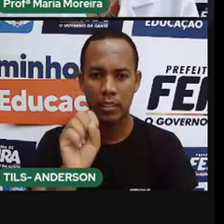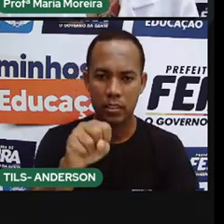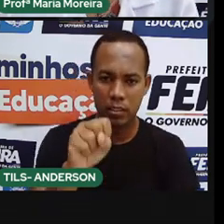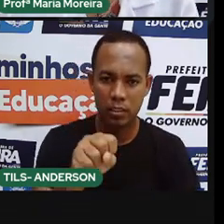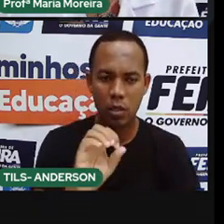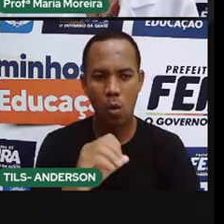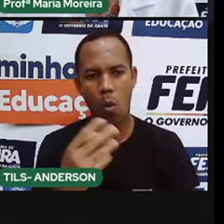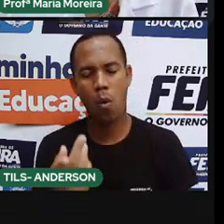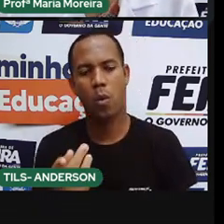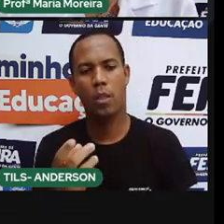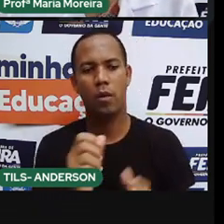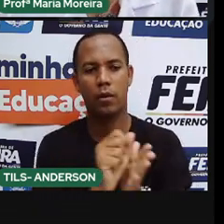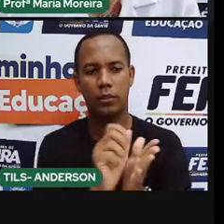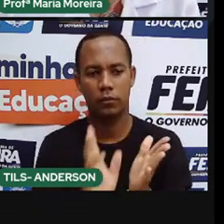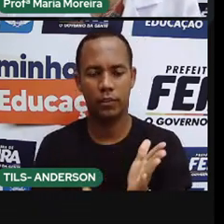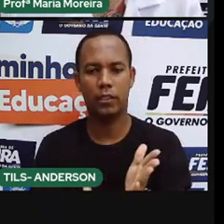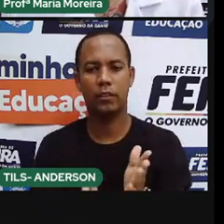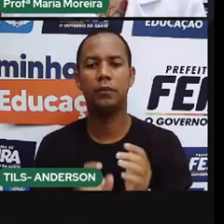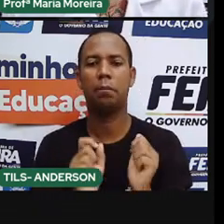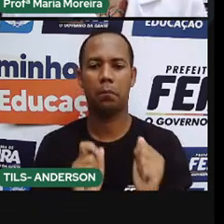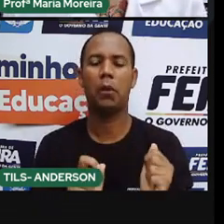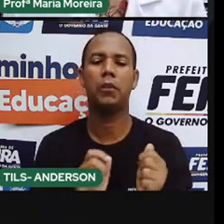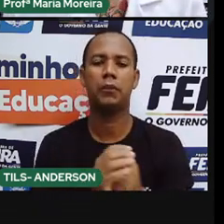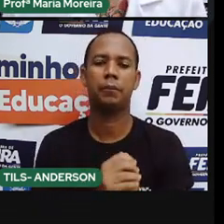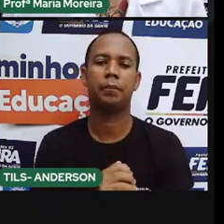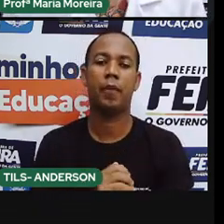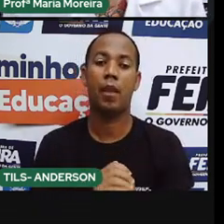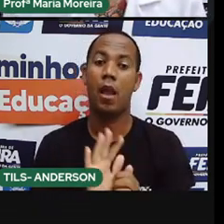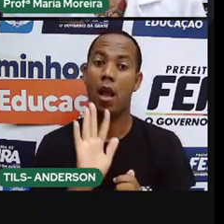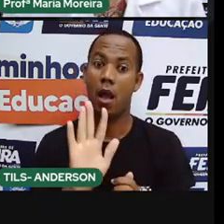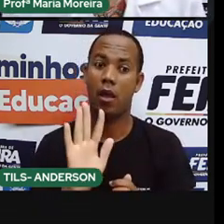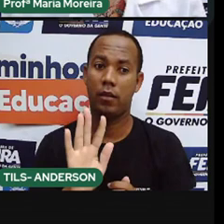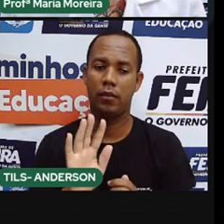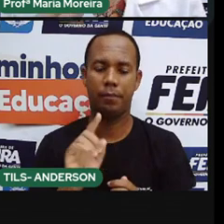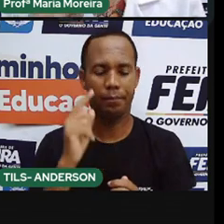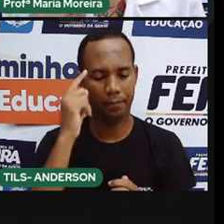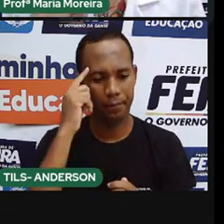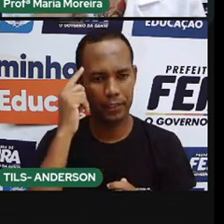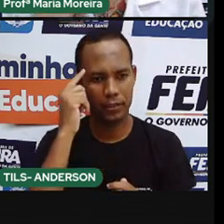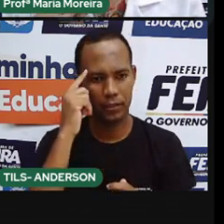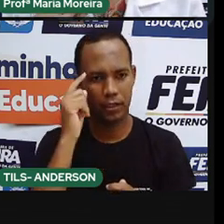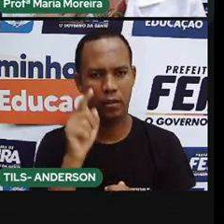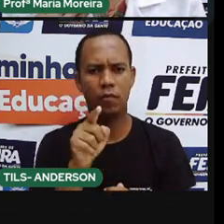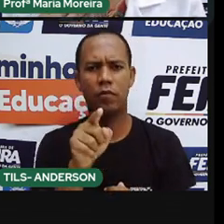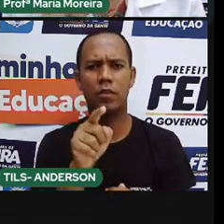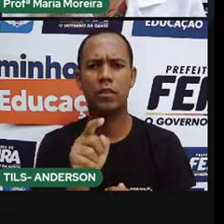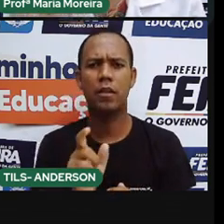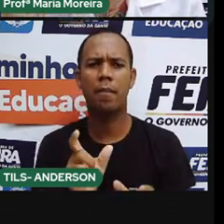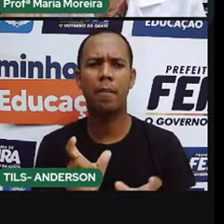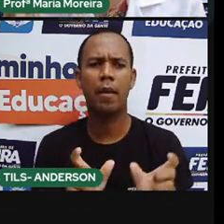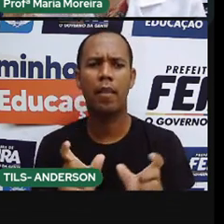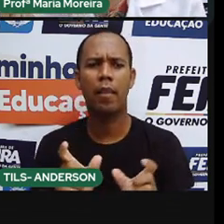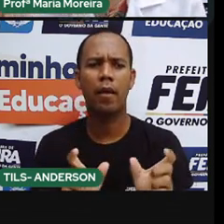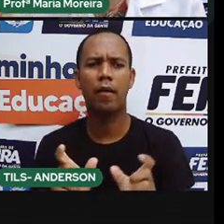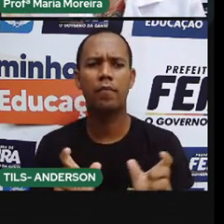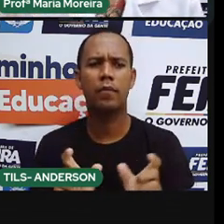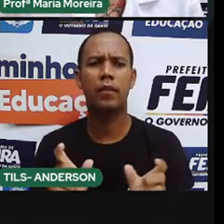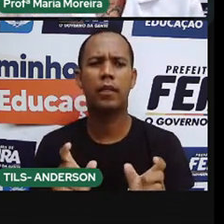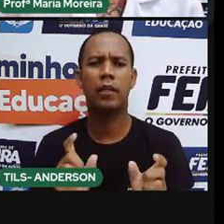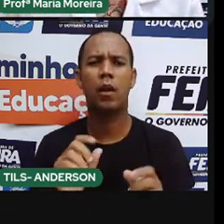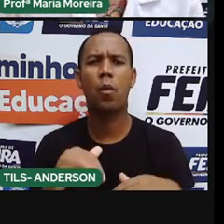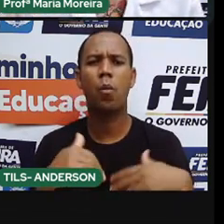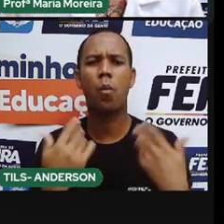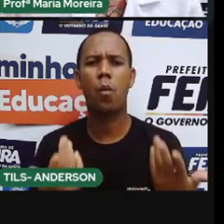não, certo? Então, aí, vamos começar a pensar. Quais são as palavras, né? Que vocês estão falando aí